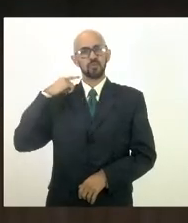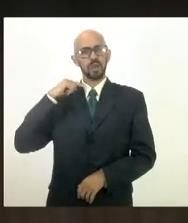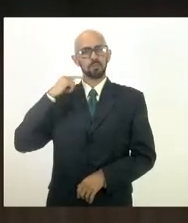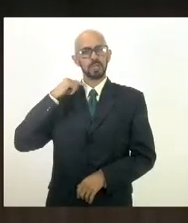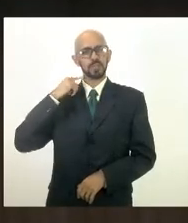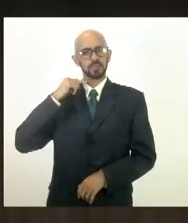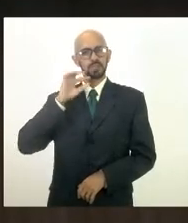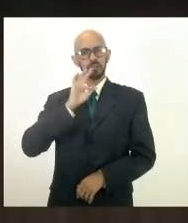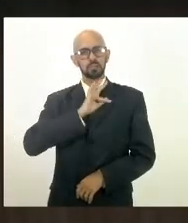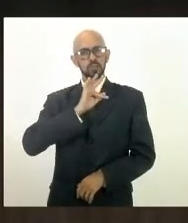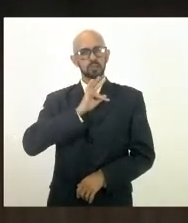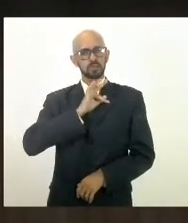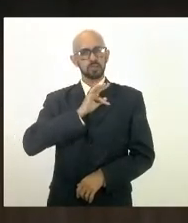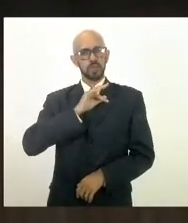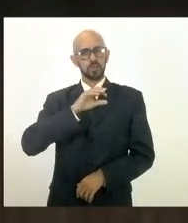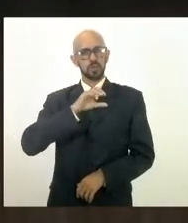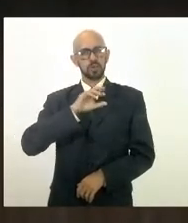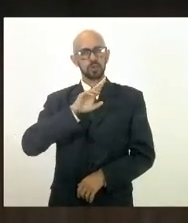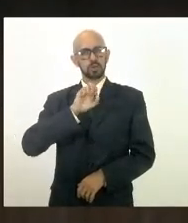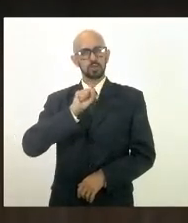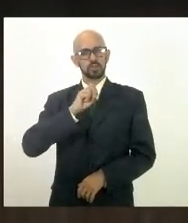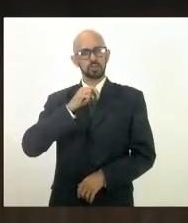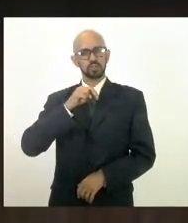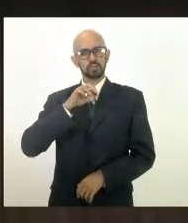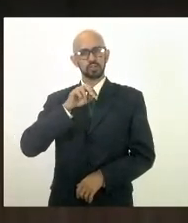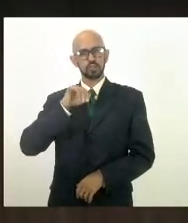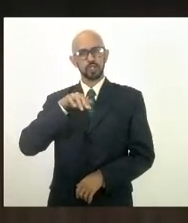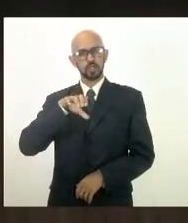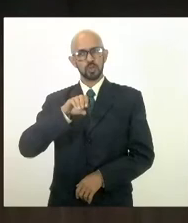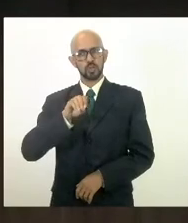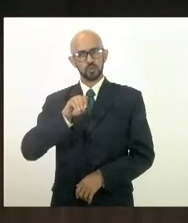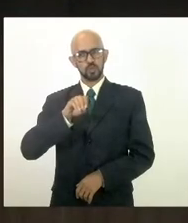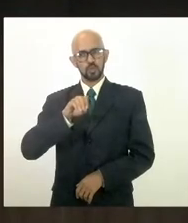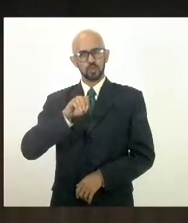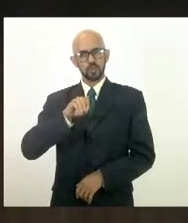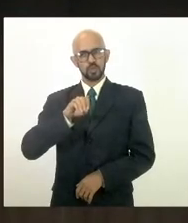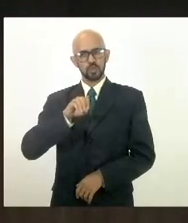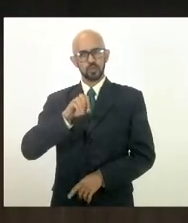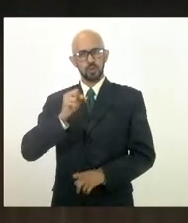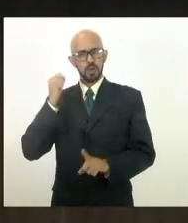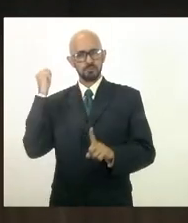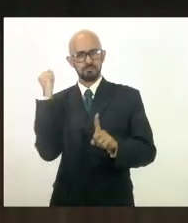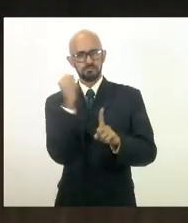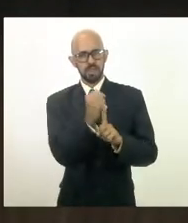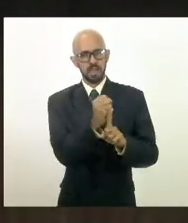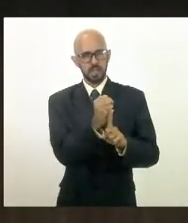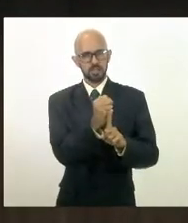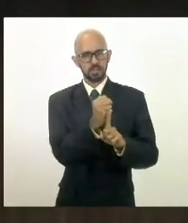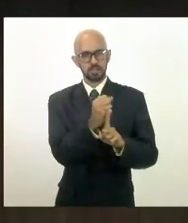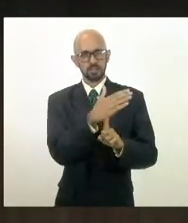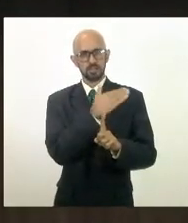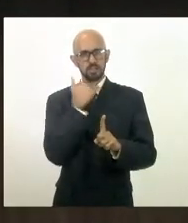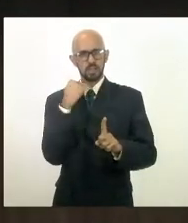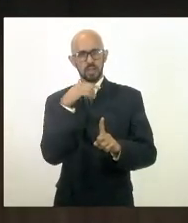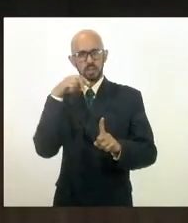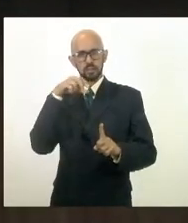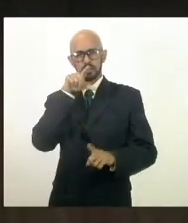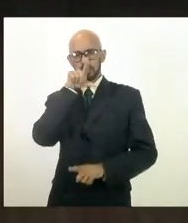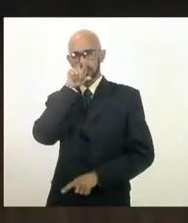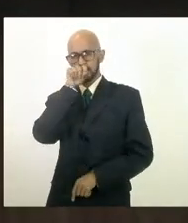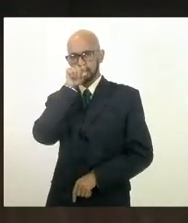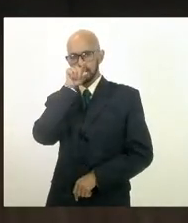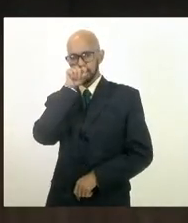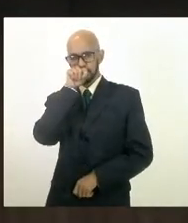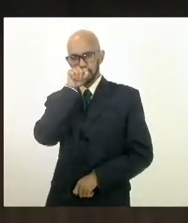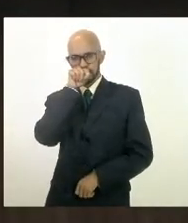militar cristiano Valverde que foi brutalmente assassinado lá no município de Nilópolis